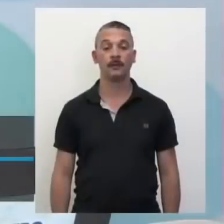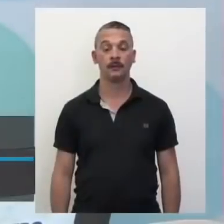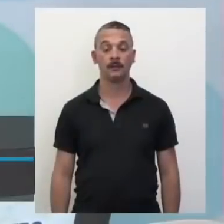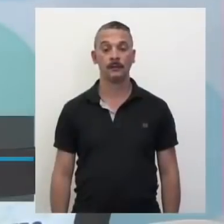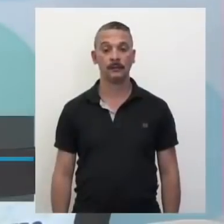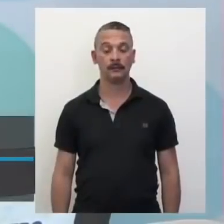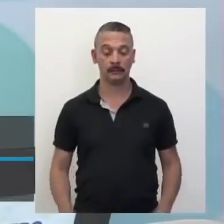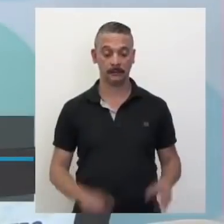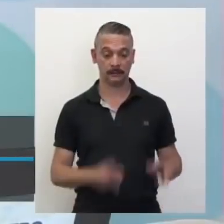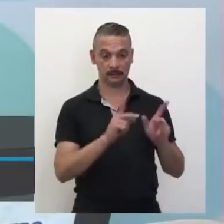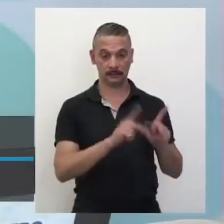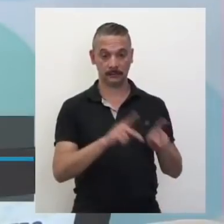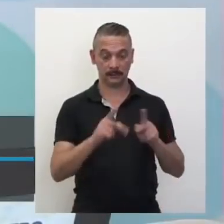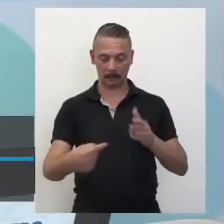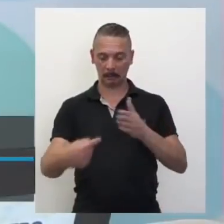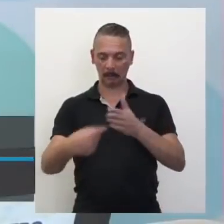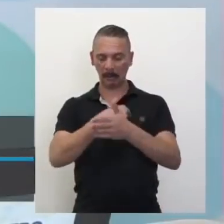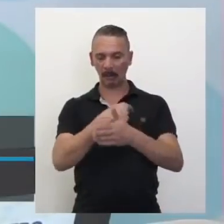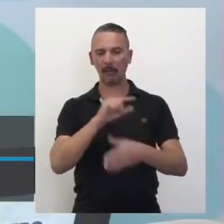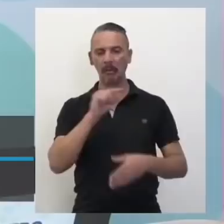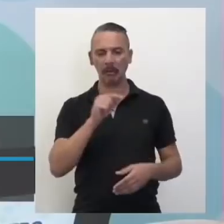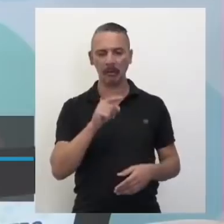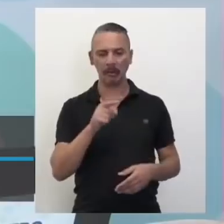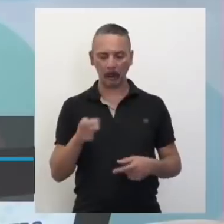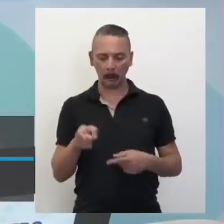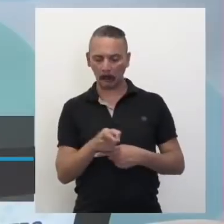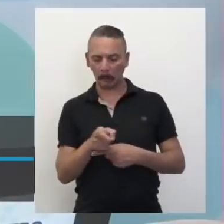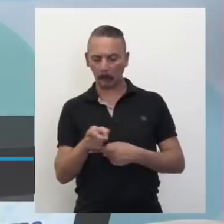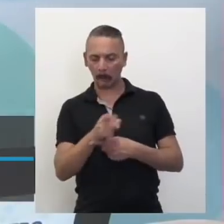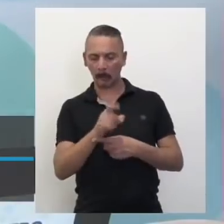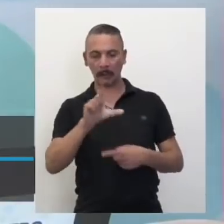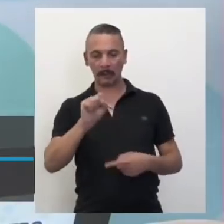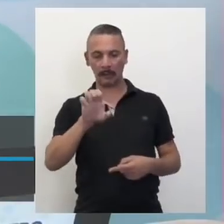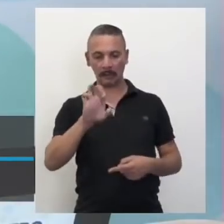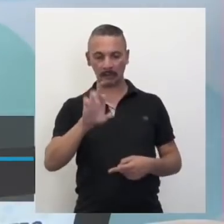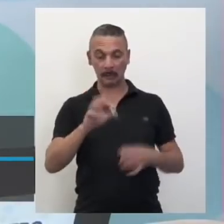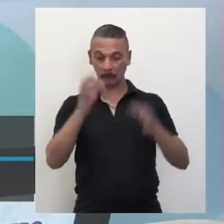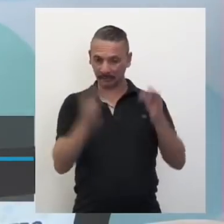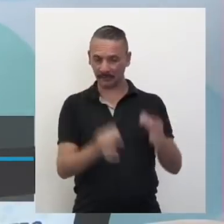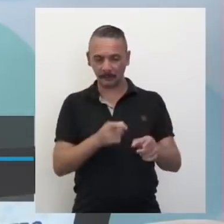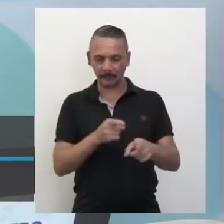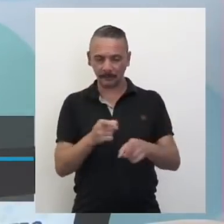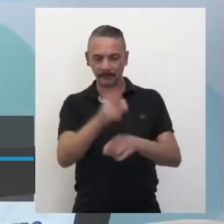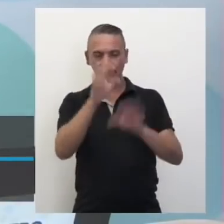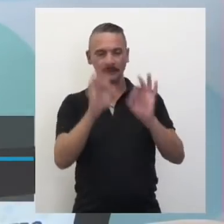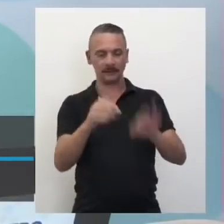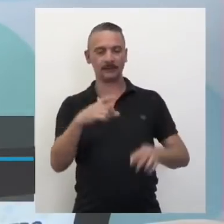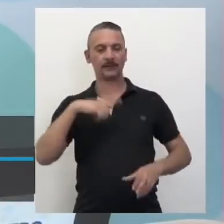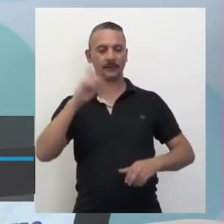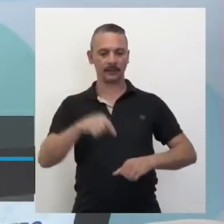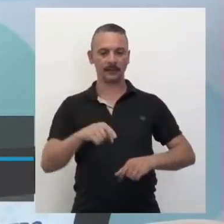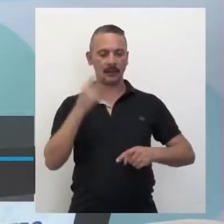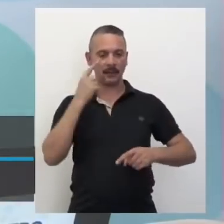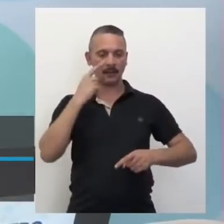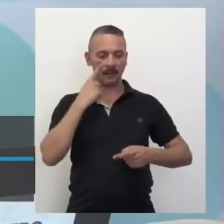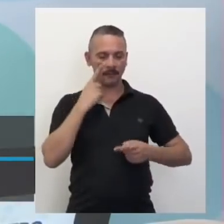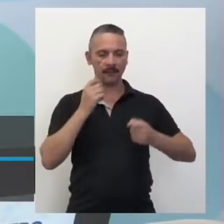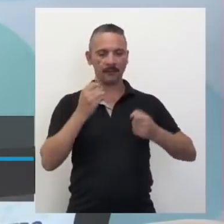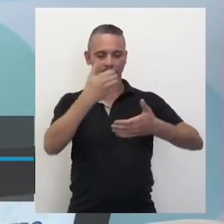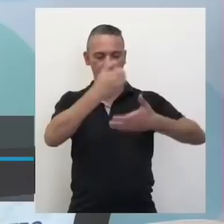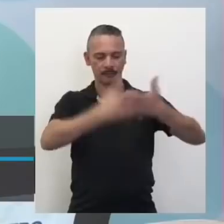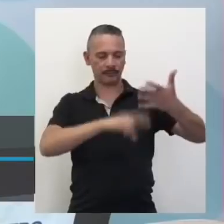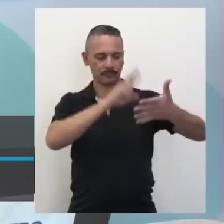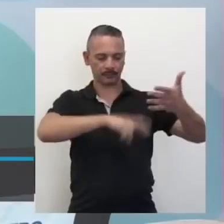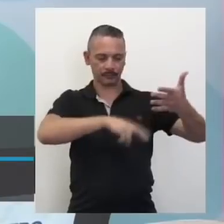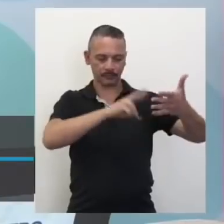A professora havia perguntado se o laser é mais preciso, né? Sim, é muito mais preciso, tá bom? E aqui vamos ver as interações aqui, ó.